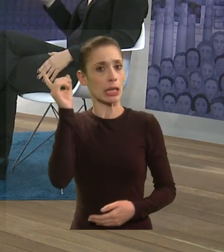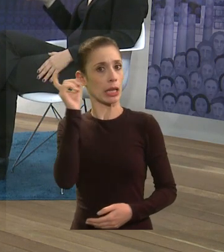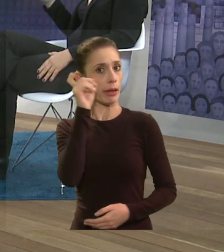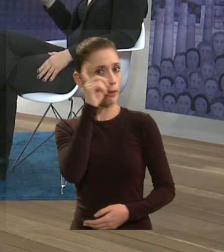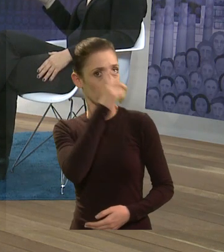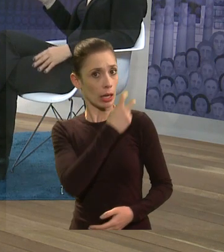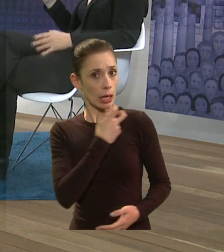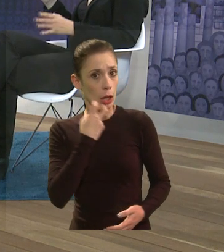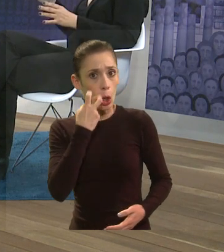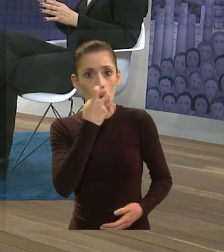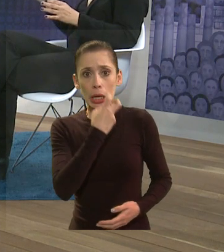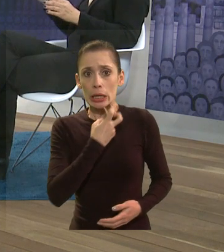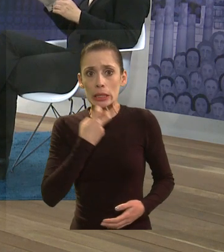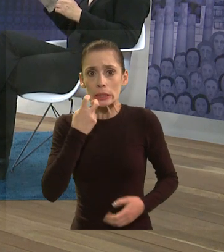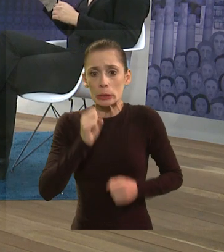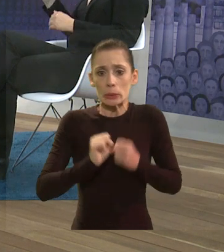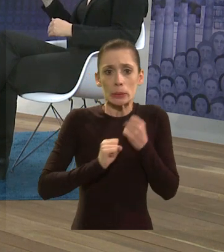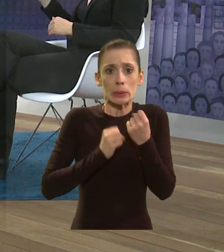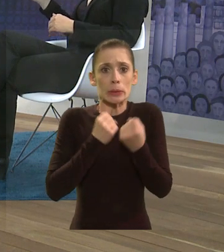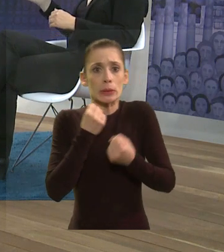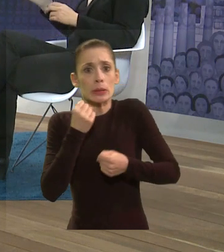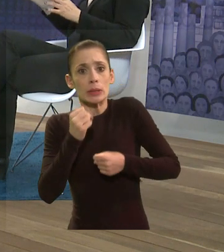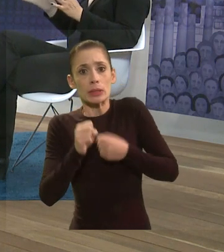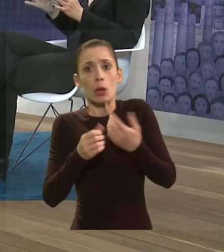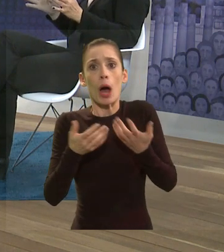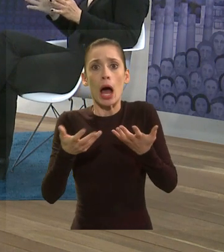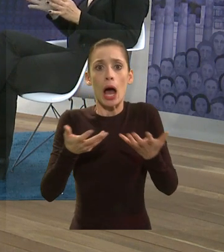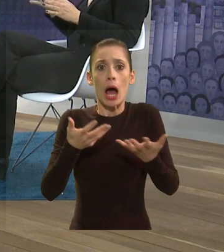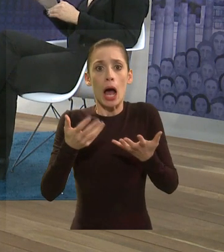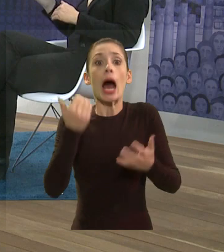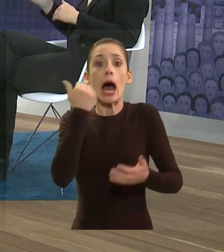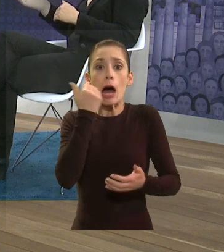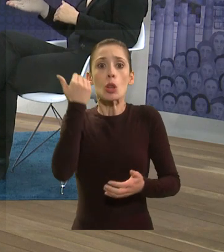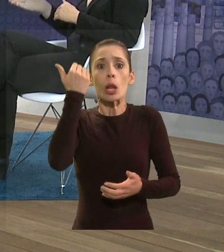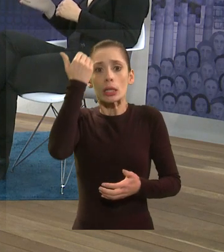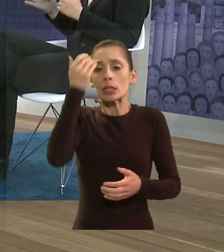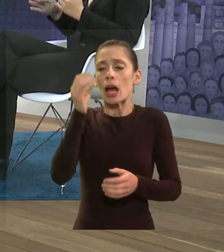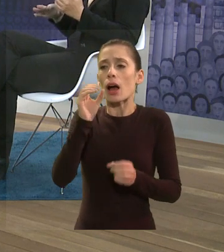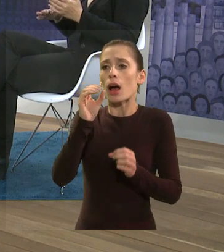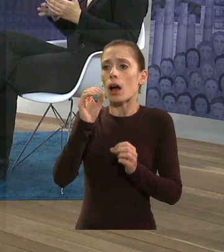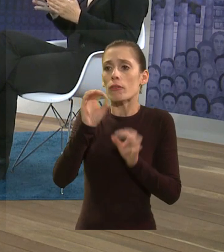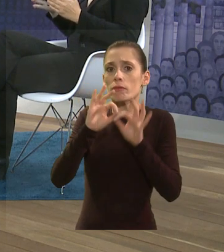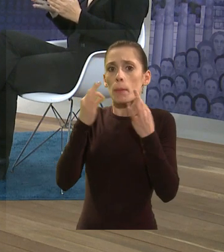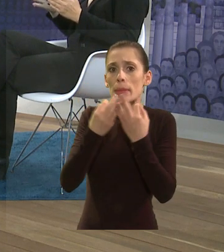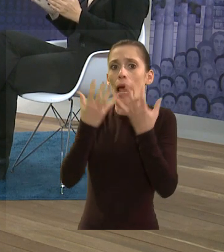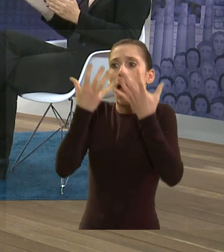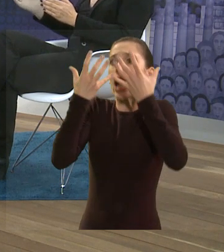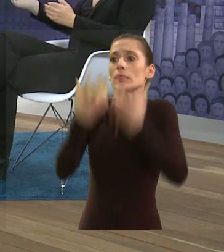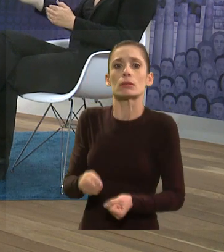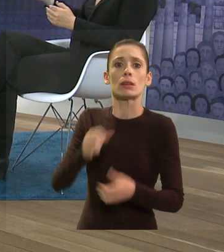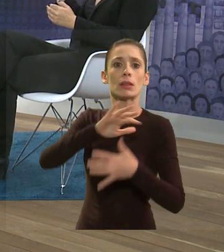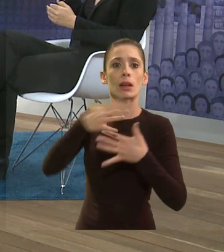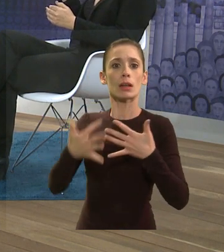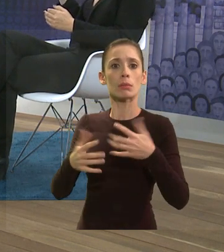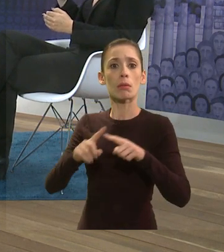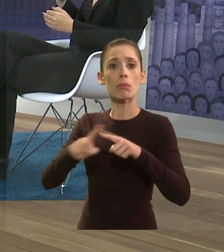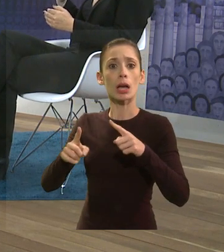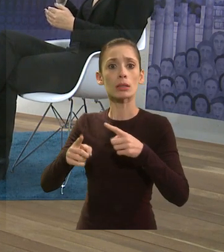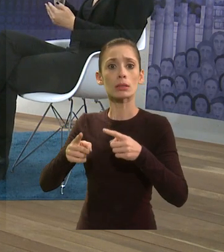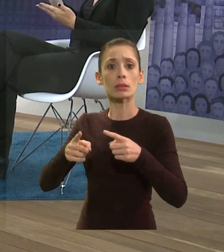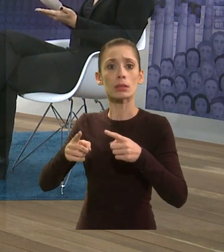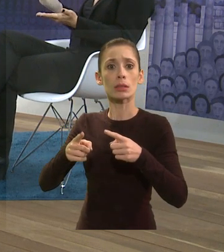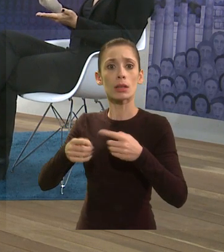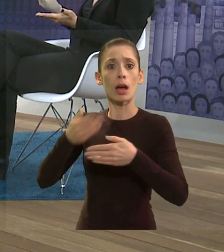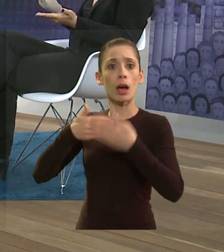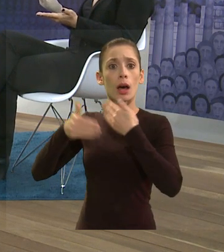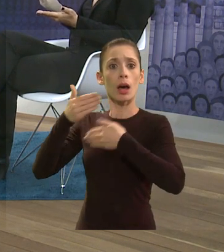então daí é o período em que só nesse período que acaba se aceitando ah, então ela pode aprender a língua de sinais só que daí todo o período anterior